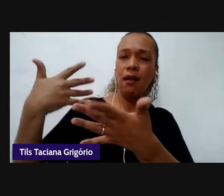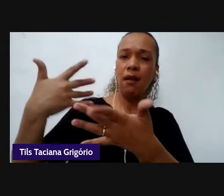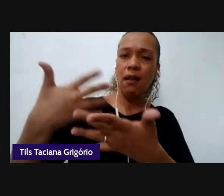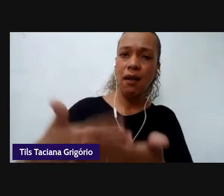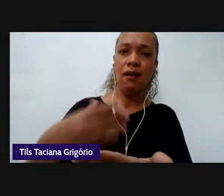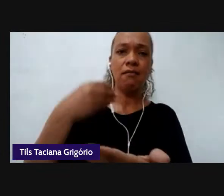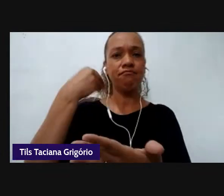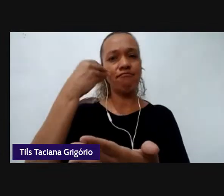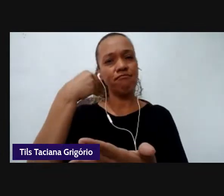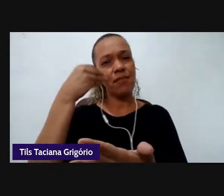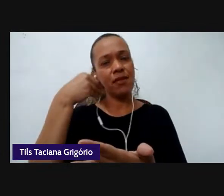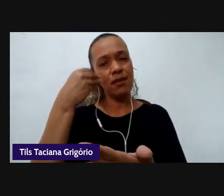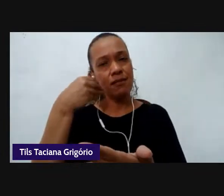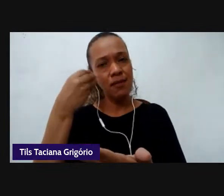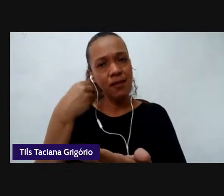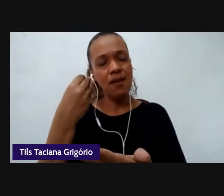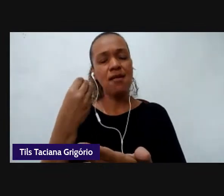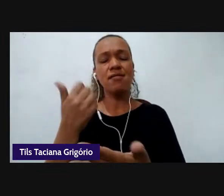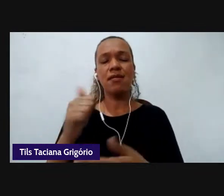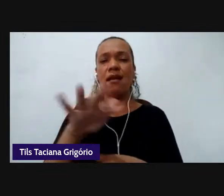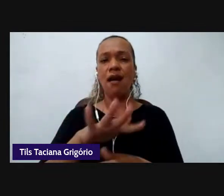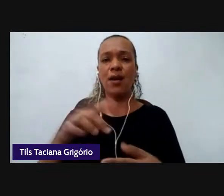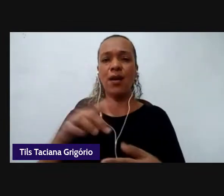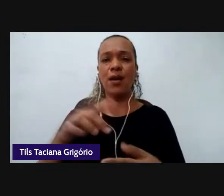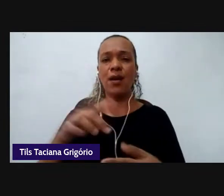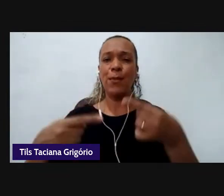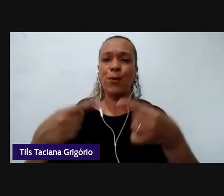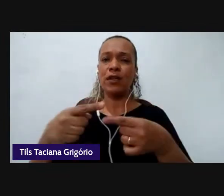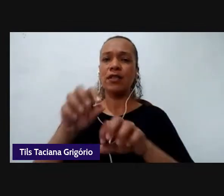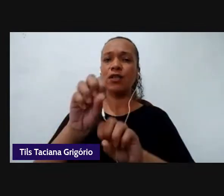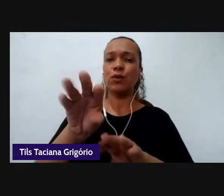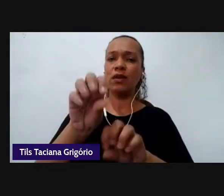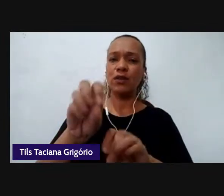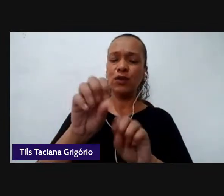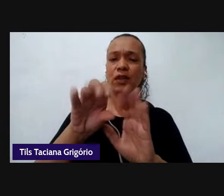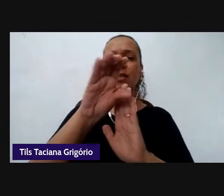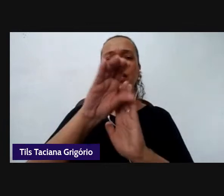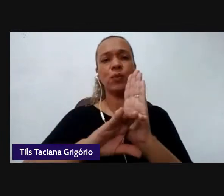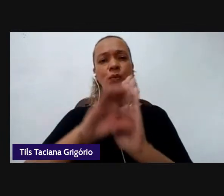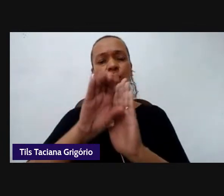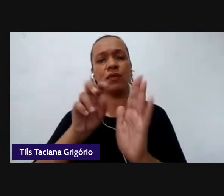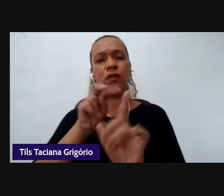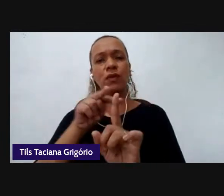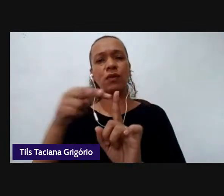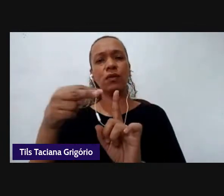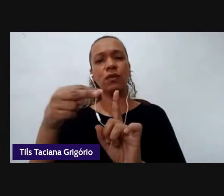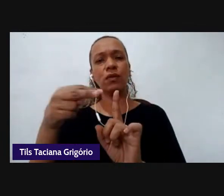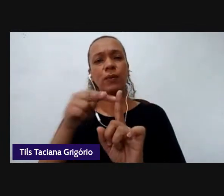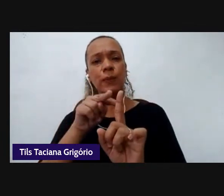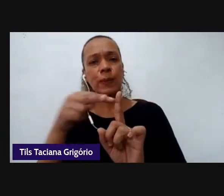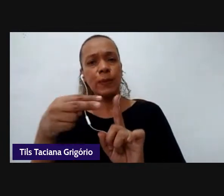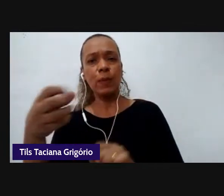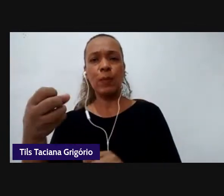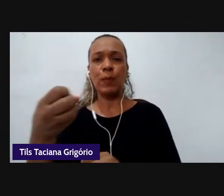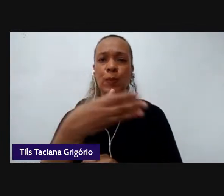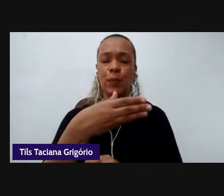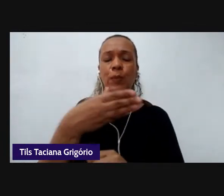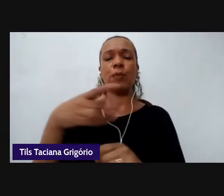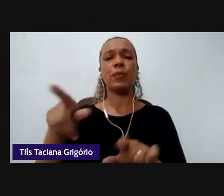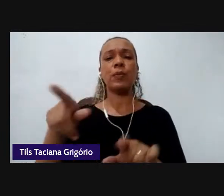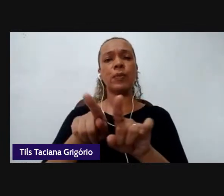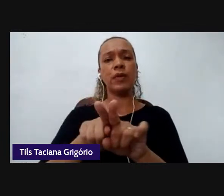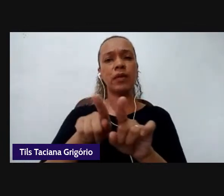junto às políticas educacionais, em especial às curriculares, numa perspectiva dos novos e multiletramentos. e